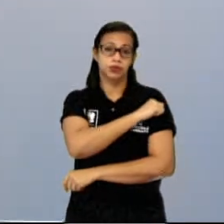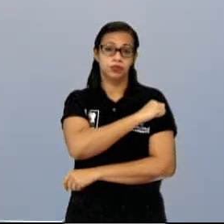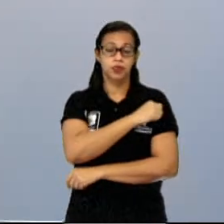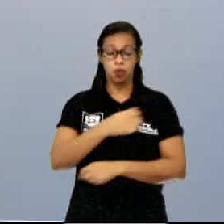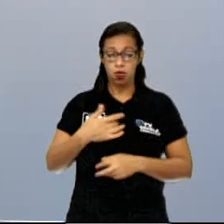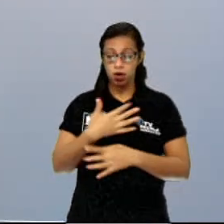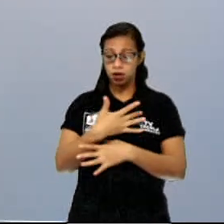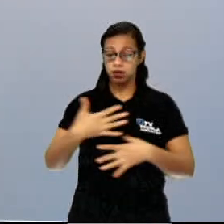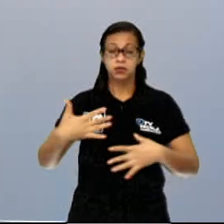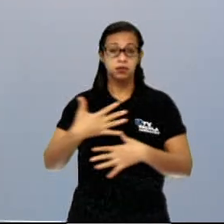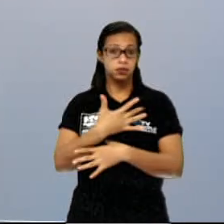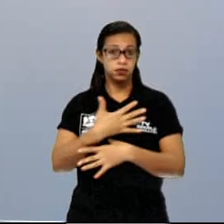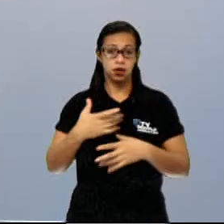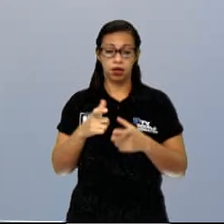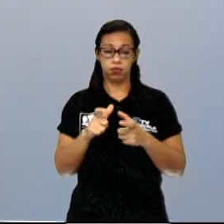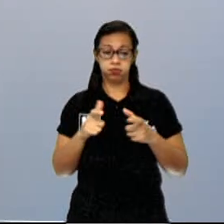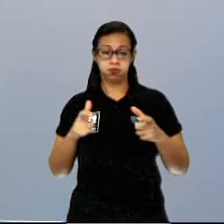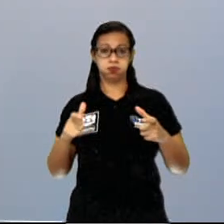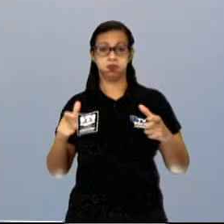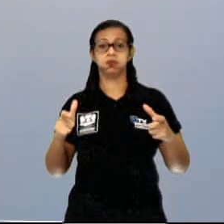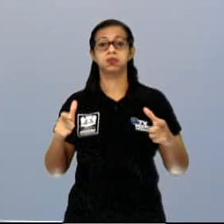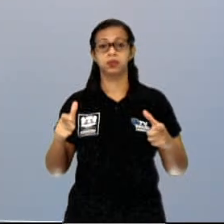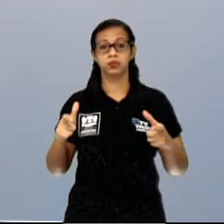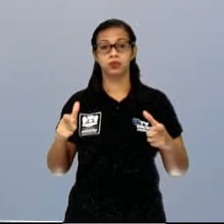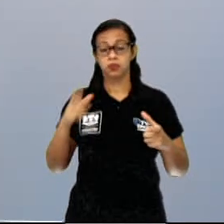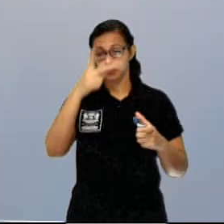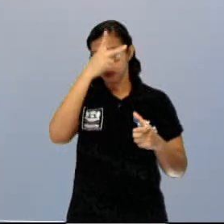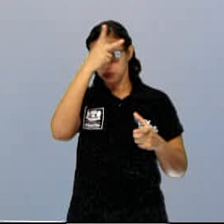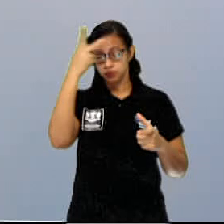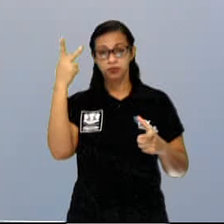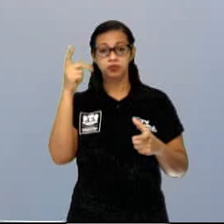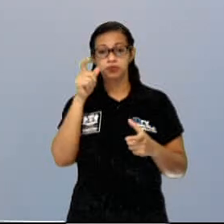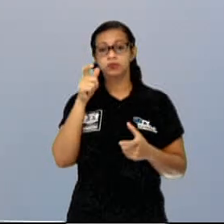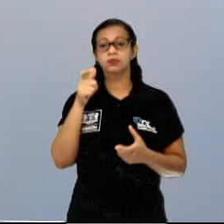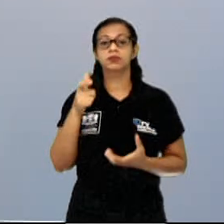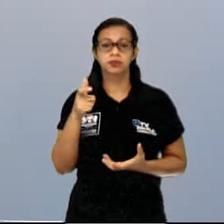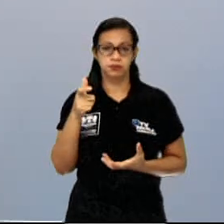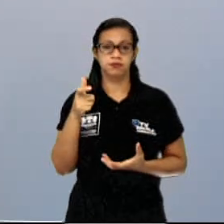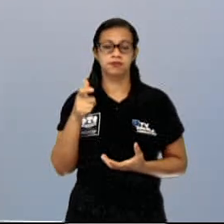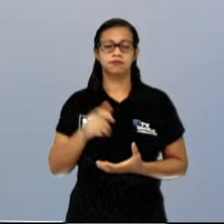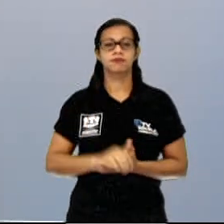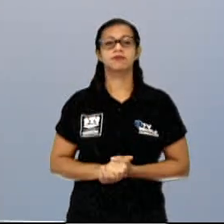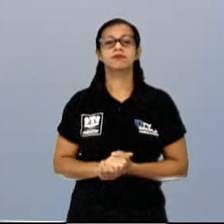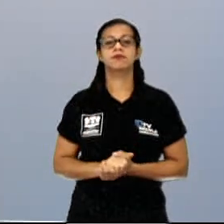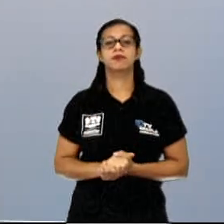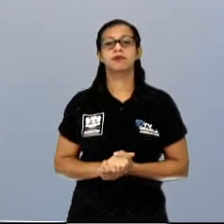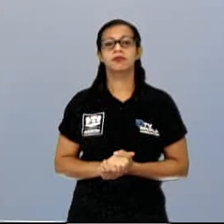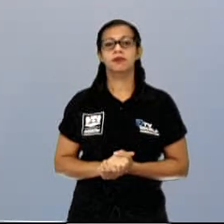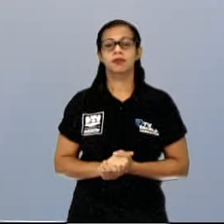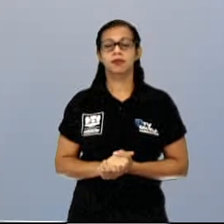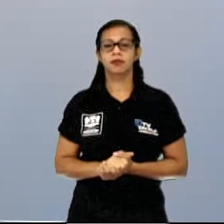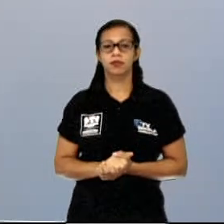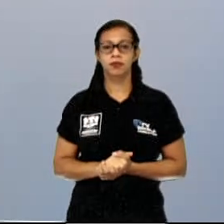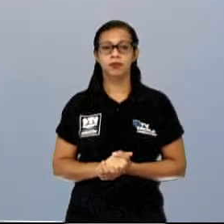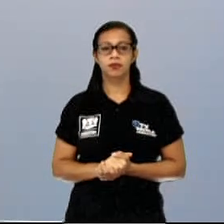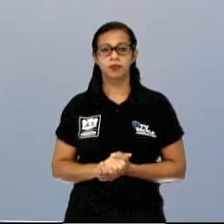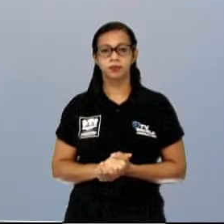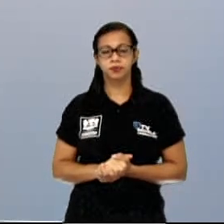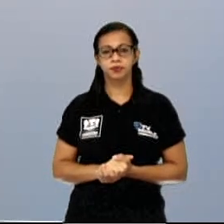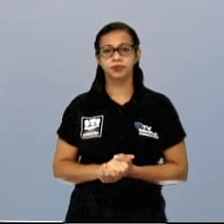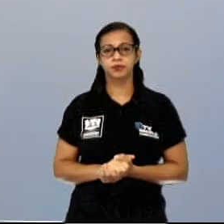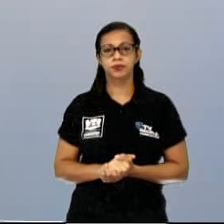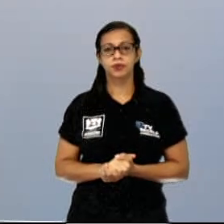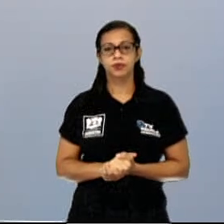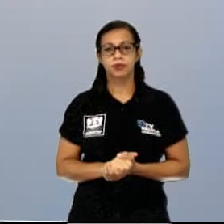destaque, o que muitos autores vão chamar de vitrine da República. Porém, a fama do Rio de Janeiro